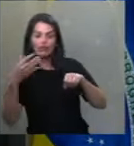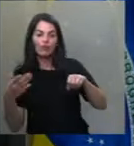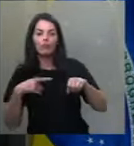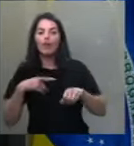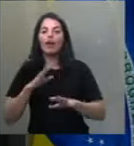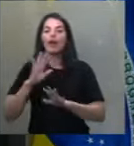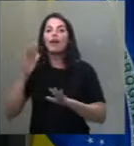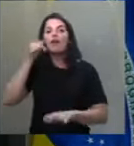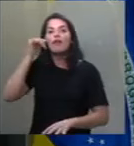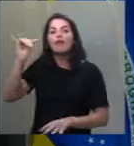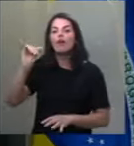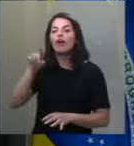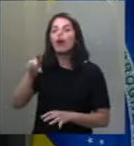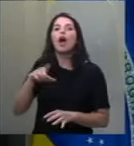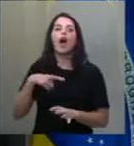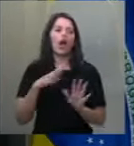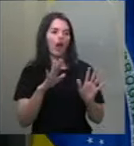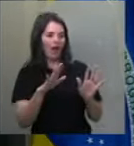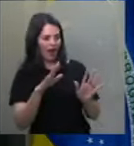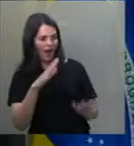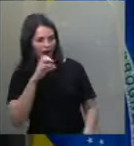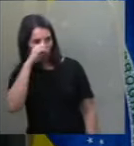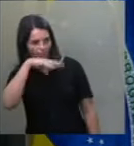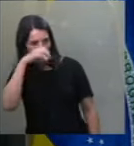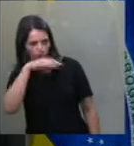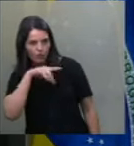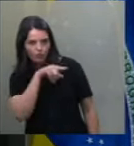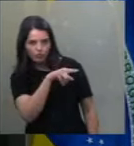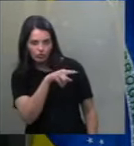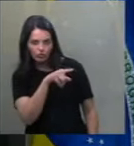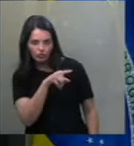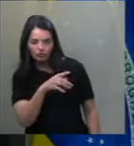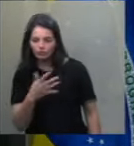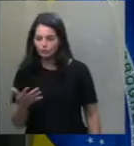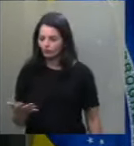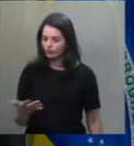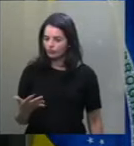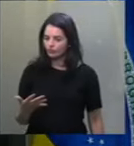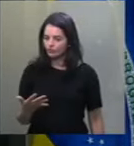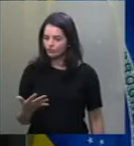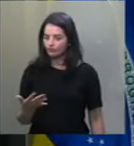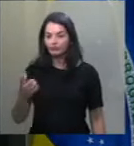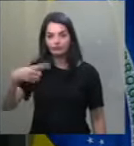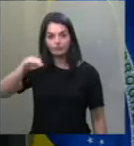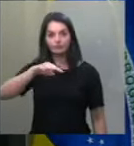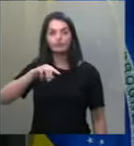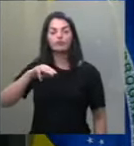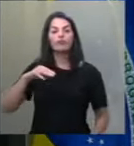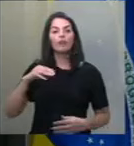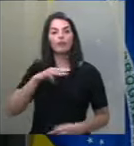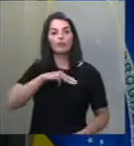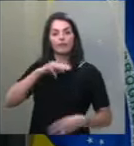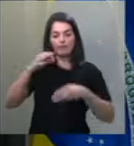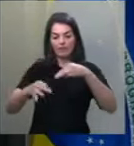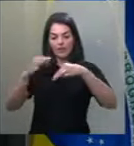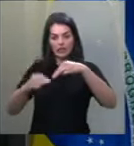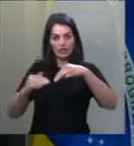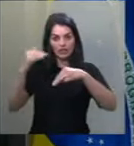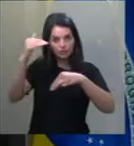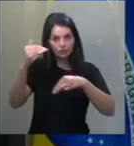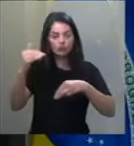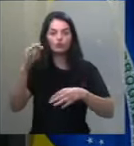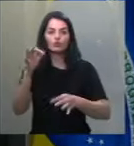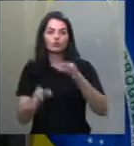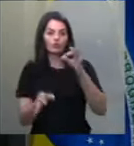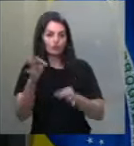abusos cometidos por ministros da Suprema Corte de